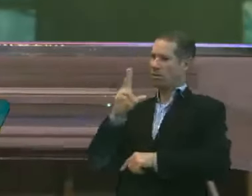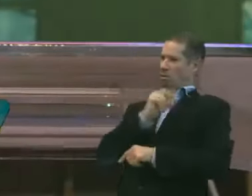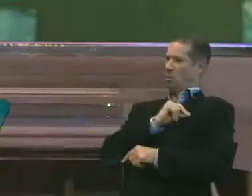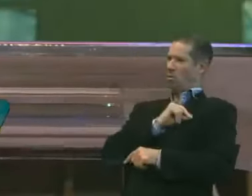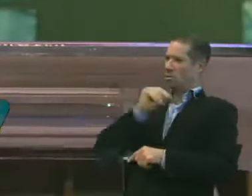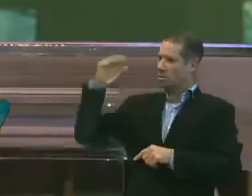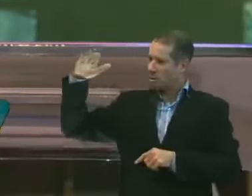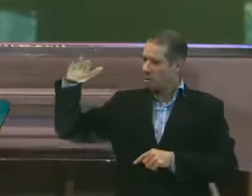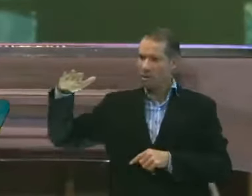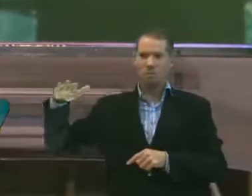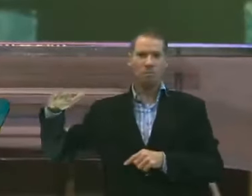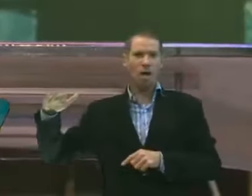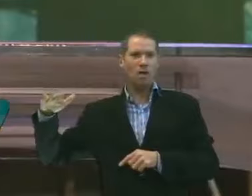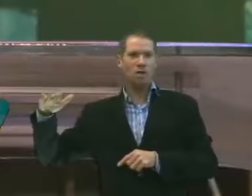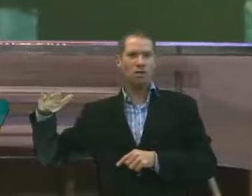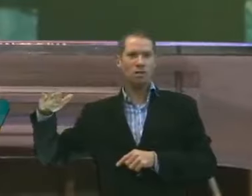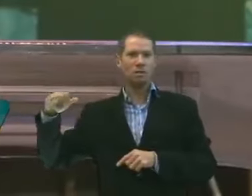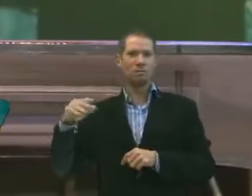Como ele é baixinho.